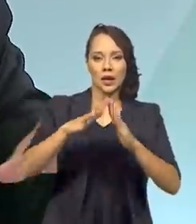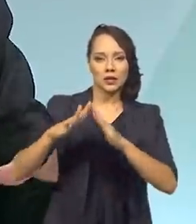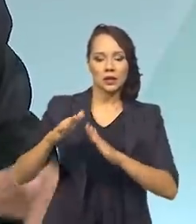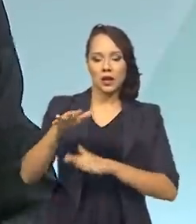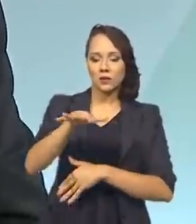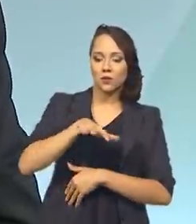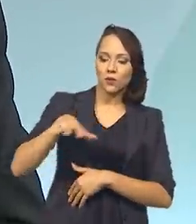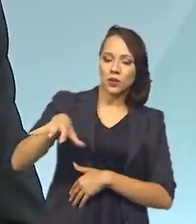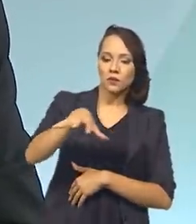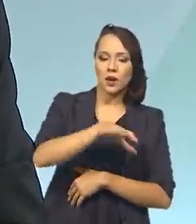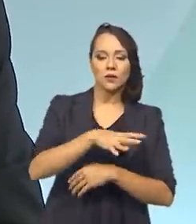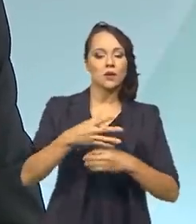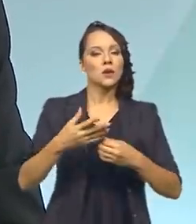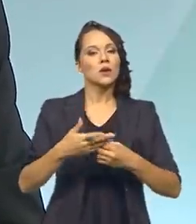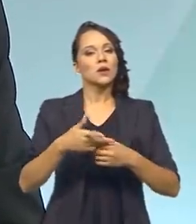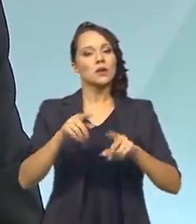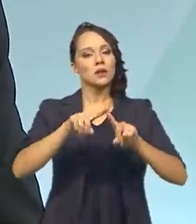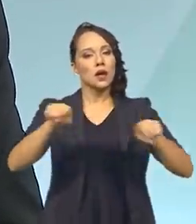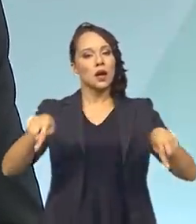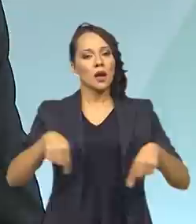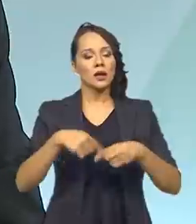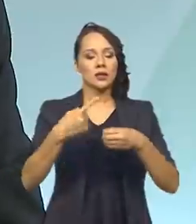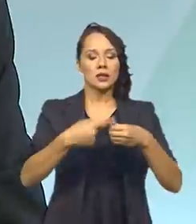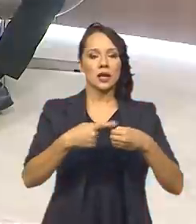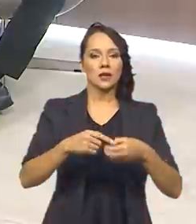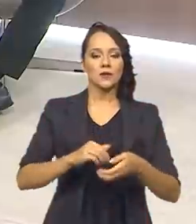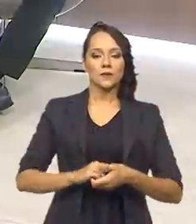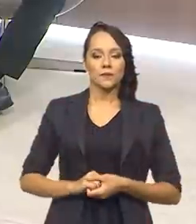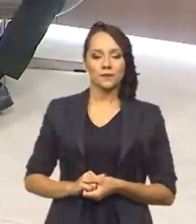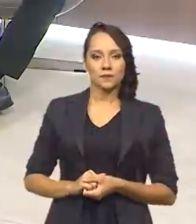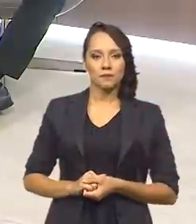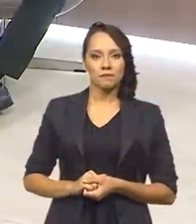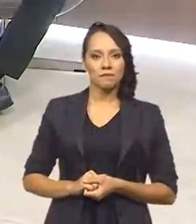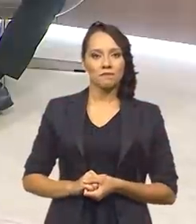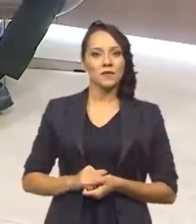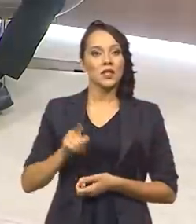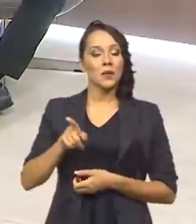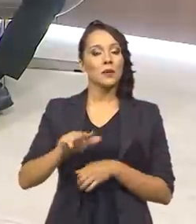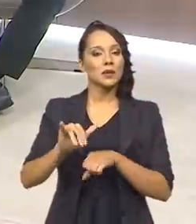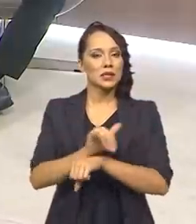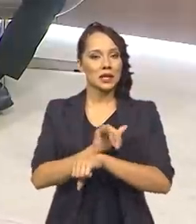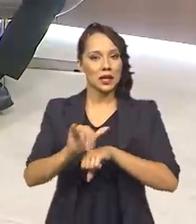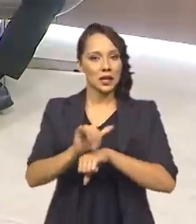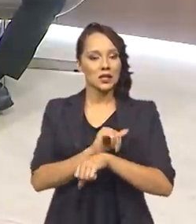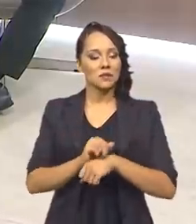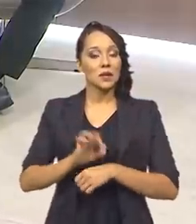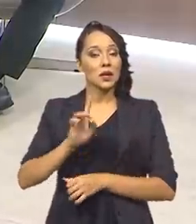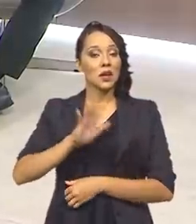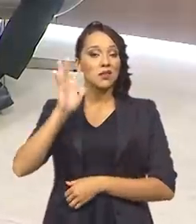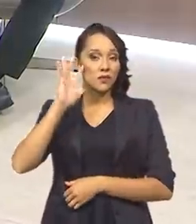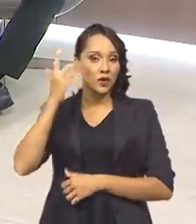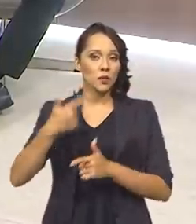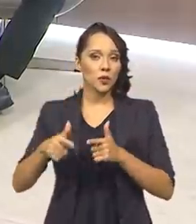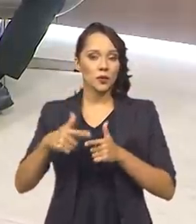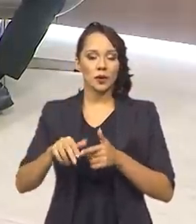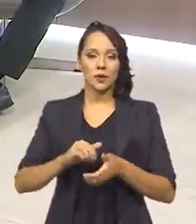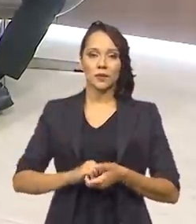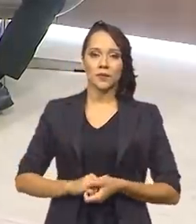dentro do espaço físico e espacial da cidade. Então, é o instrumento que resolveria o problema.